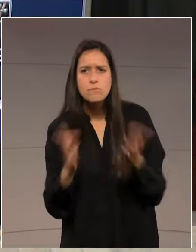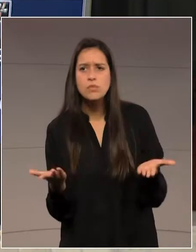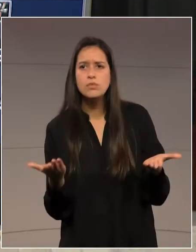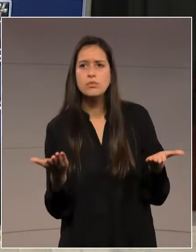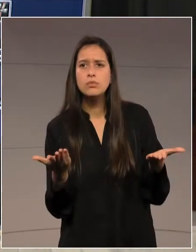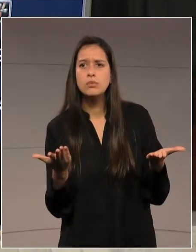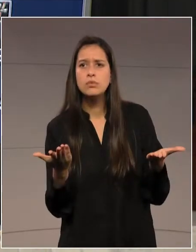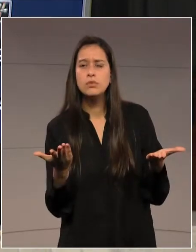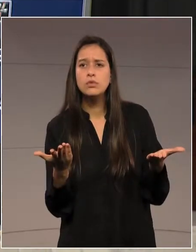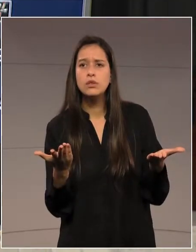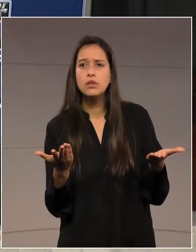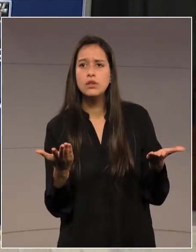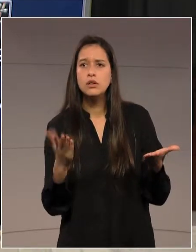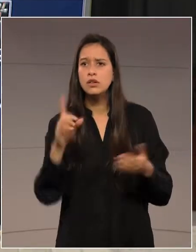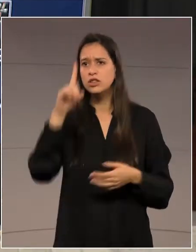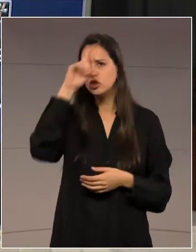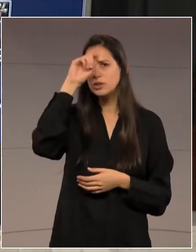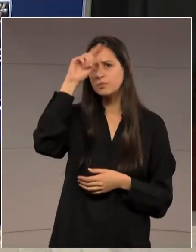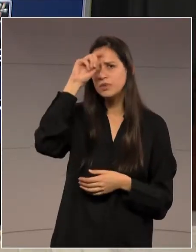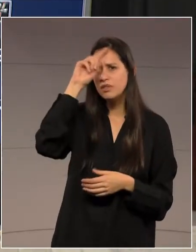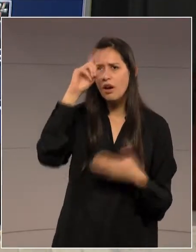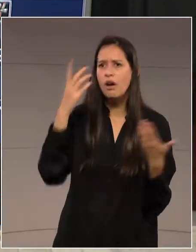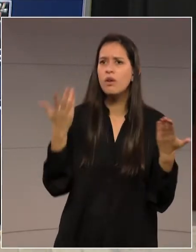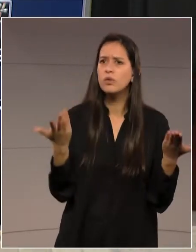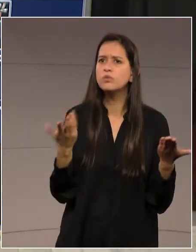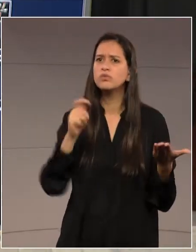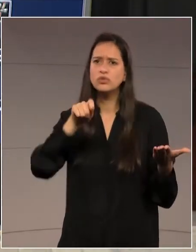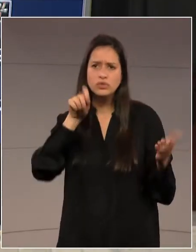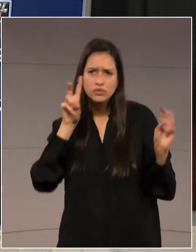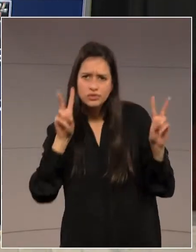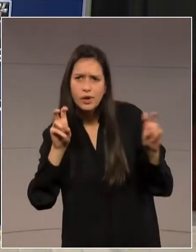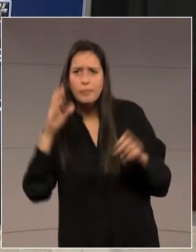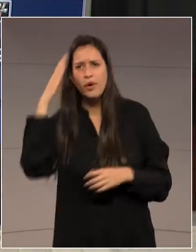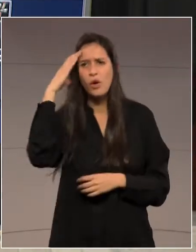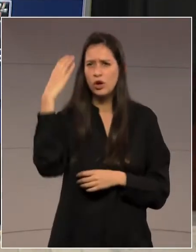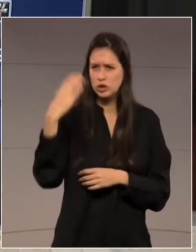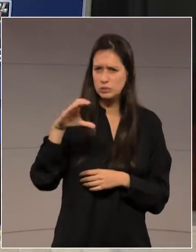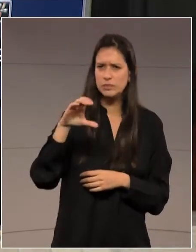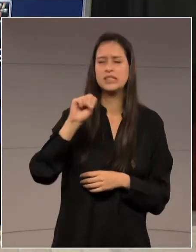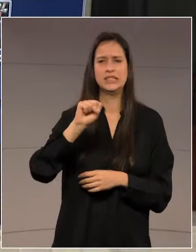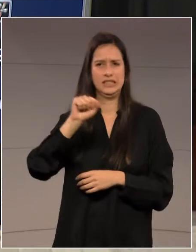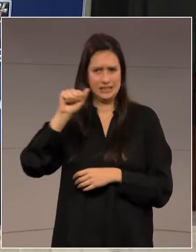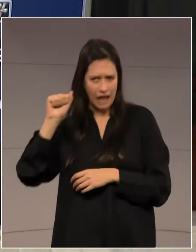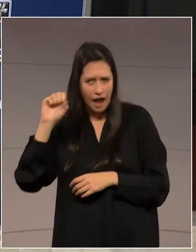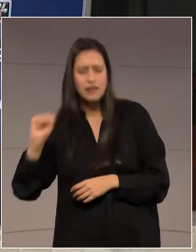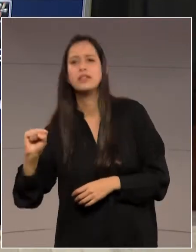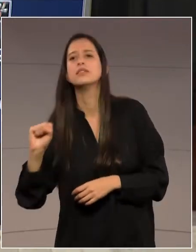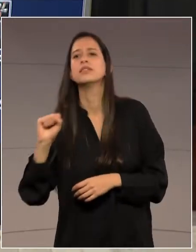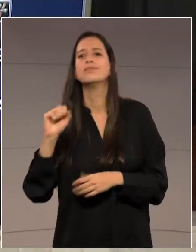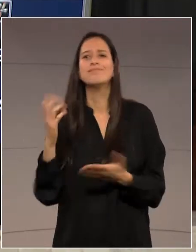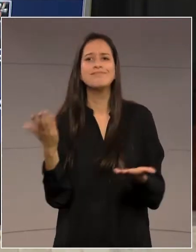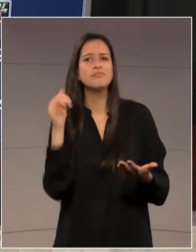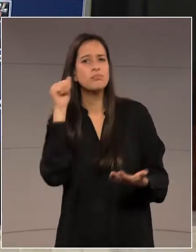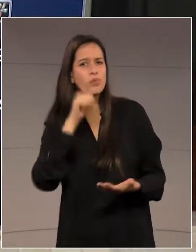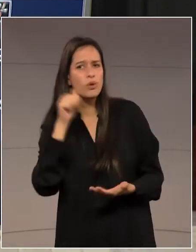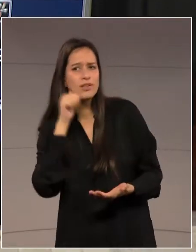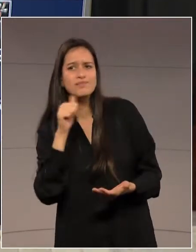hospital, aqui de Curitiba, inclusive, a atendente disse para ela,